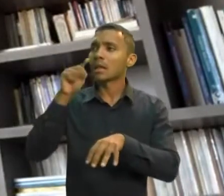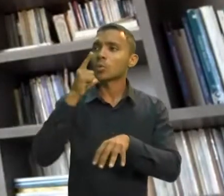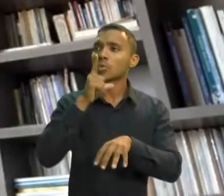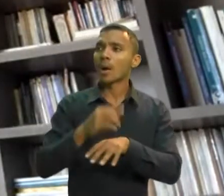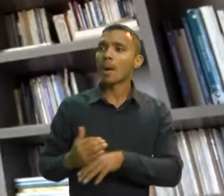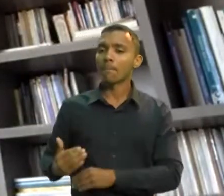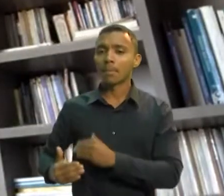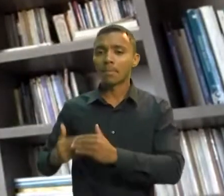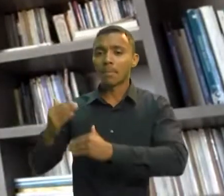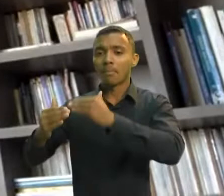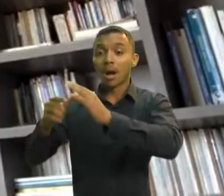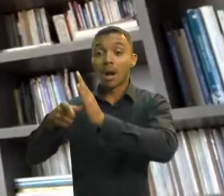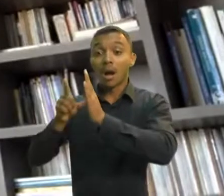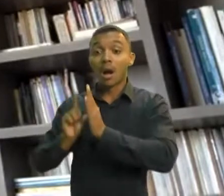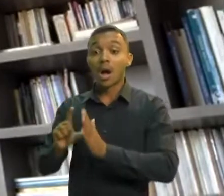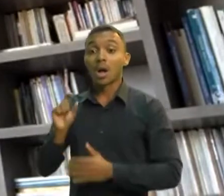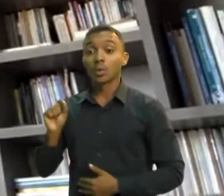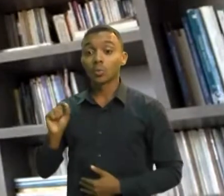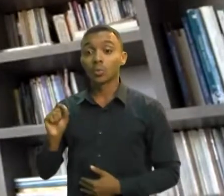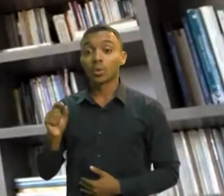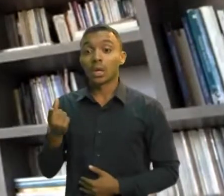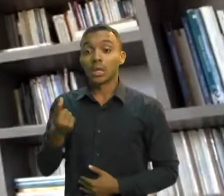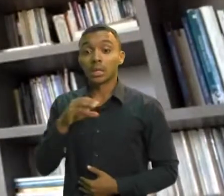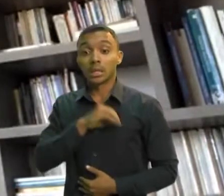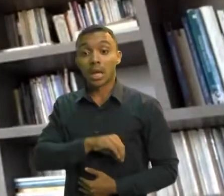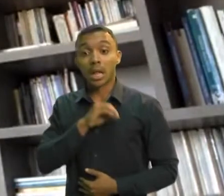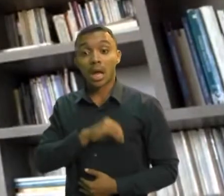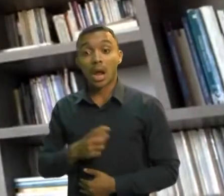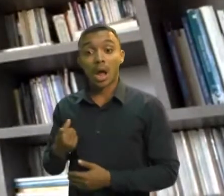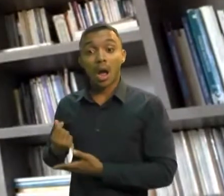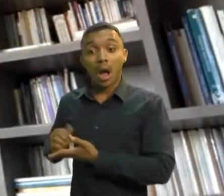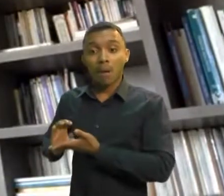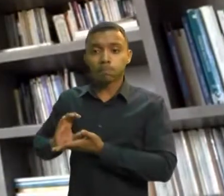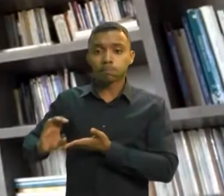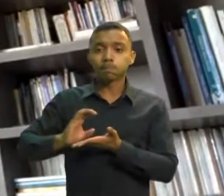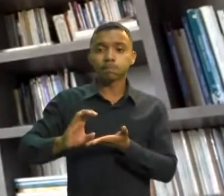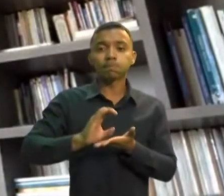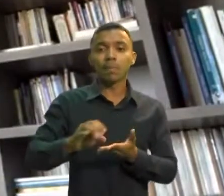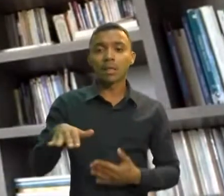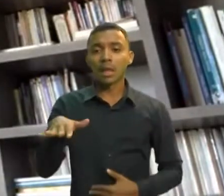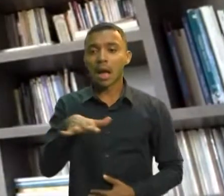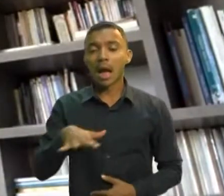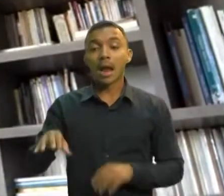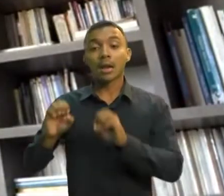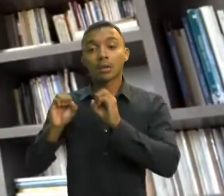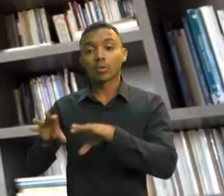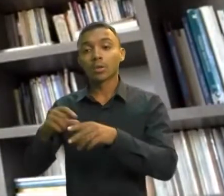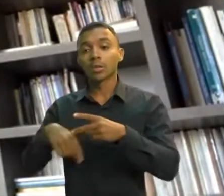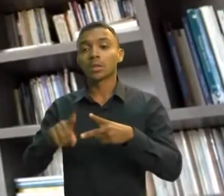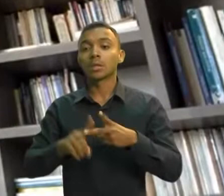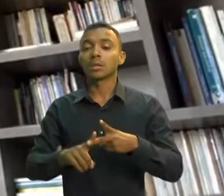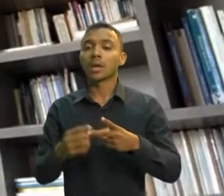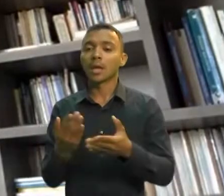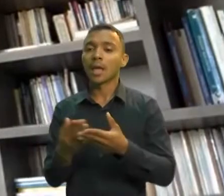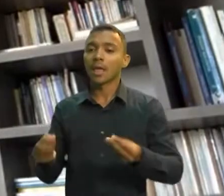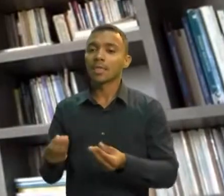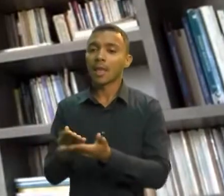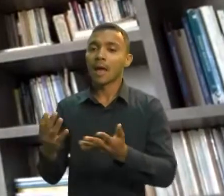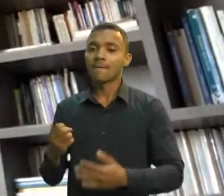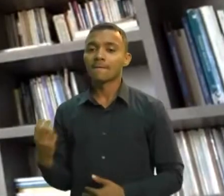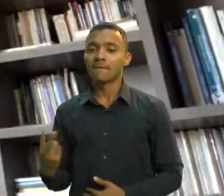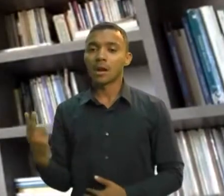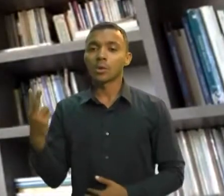tiveram que investir de forma maciça na educação e na valorização acima de tudo do papel